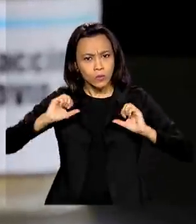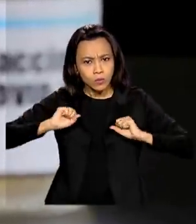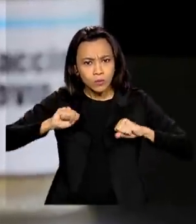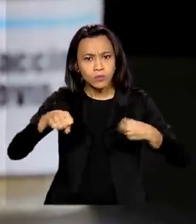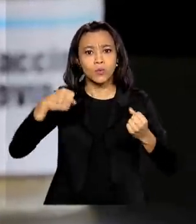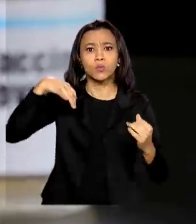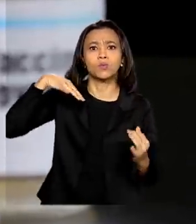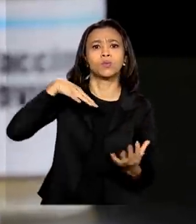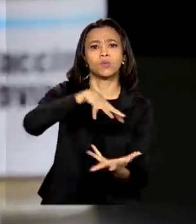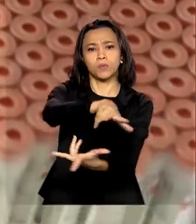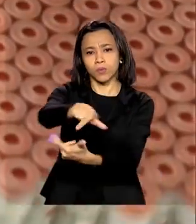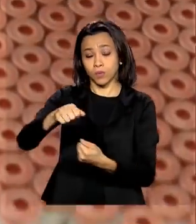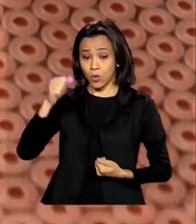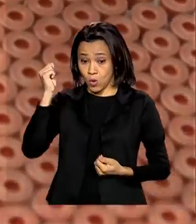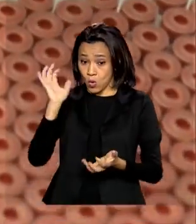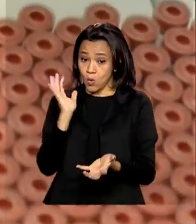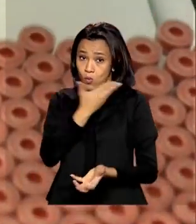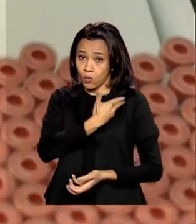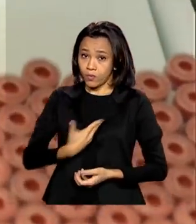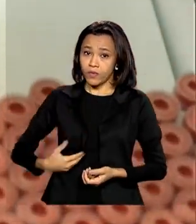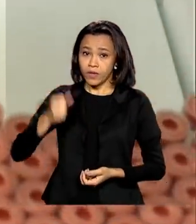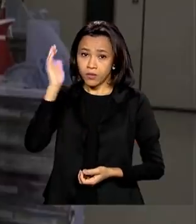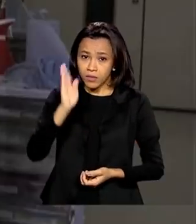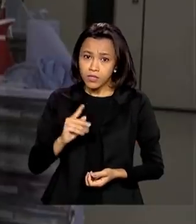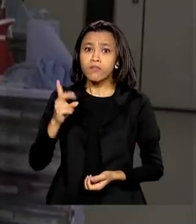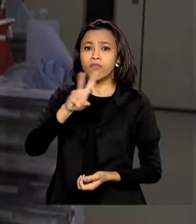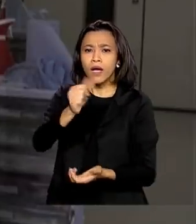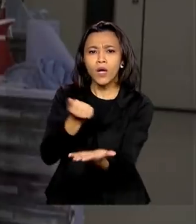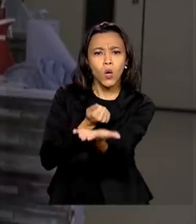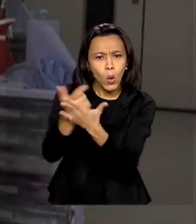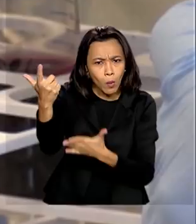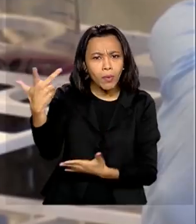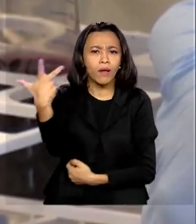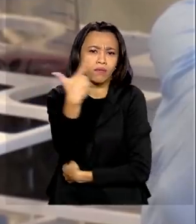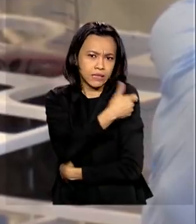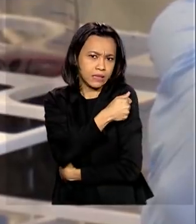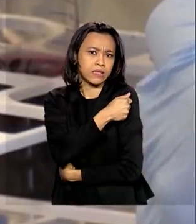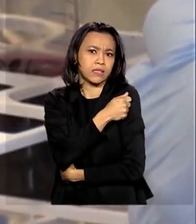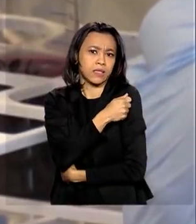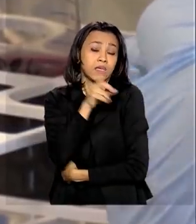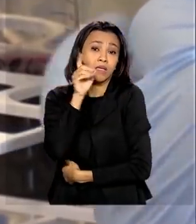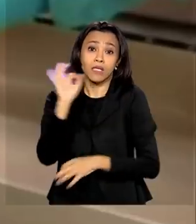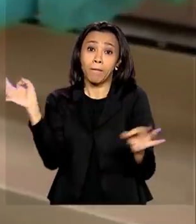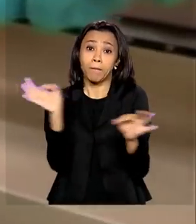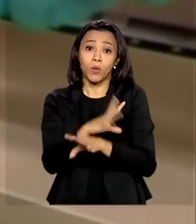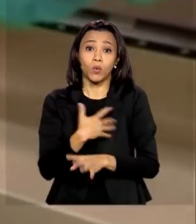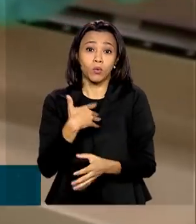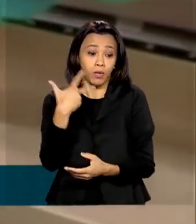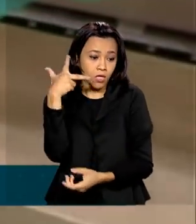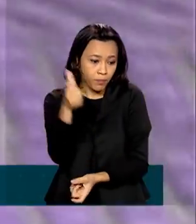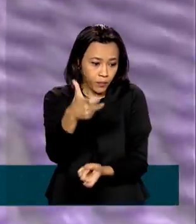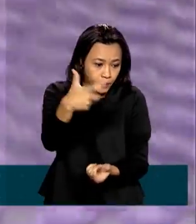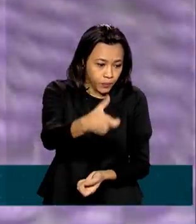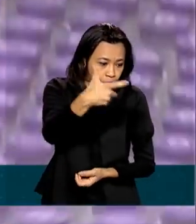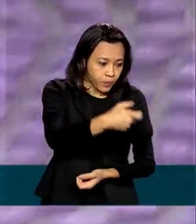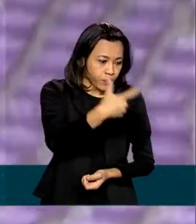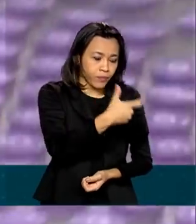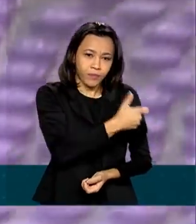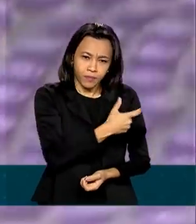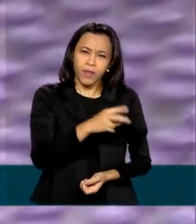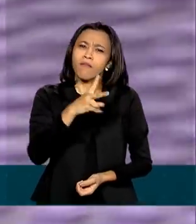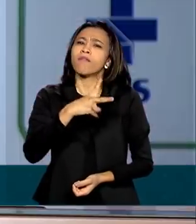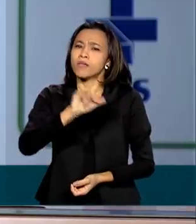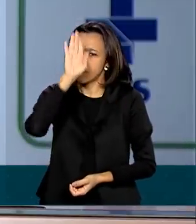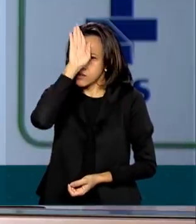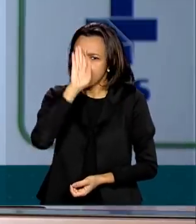vai comprar a primeira vacina que se mostrar eficiente. O país está pronto para imunizar a população. E a vacina será